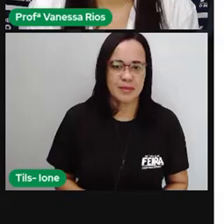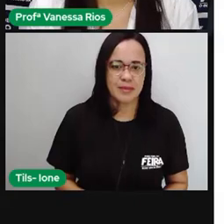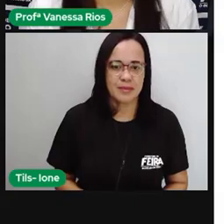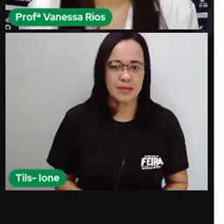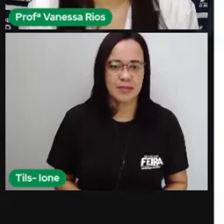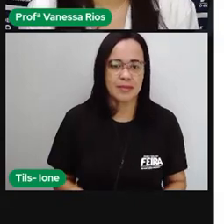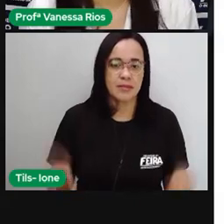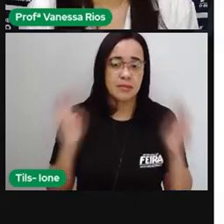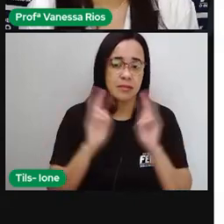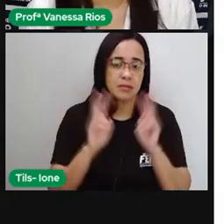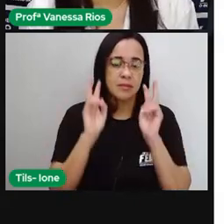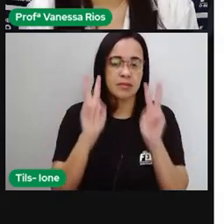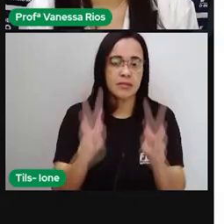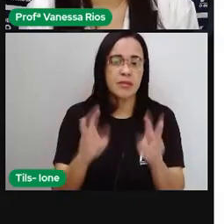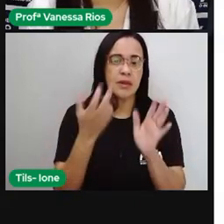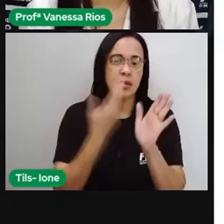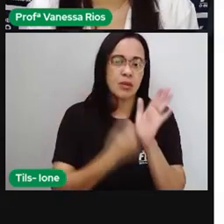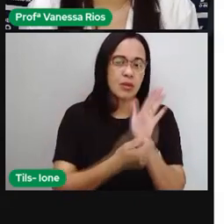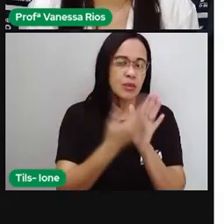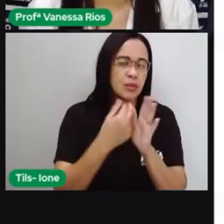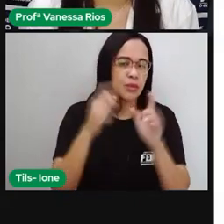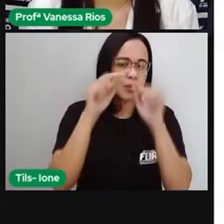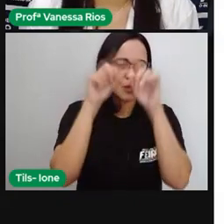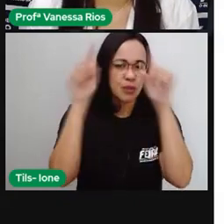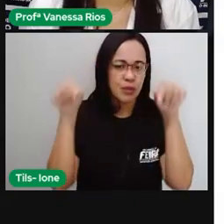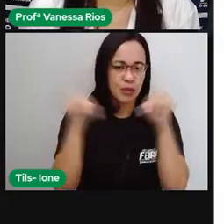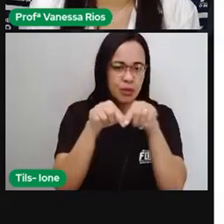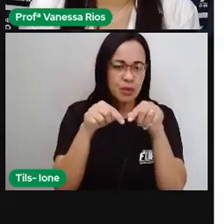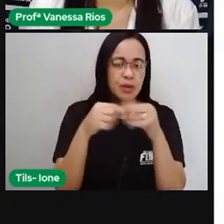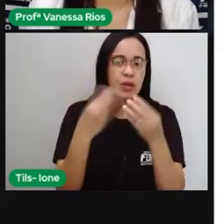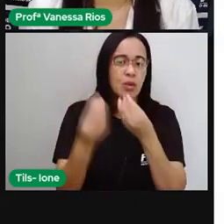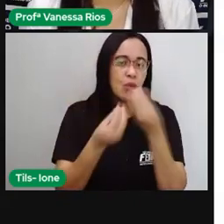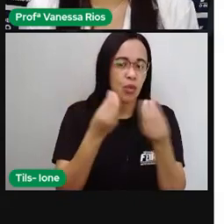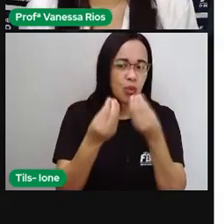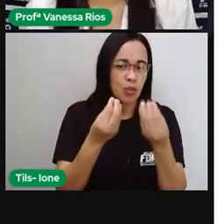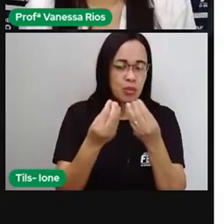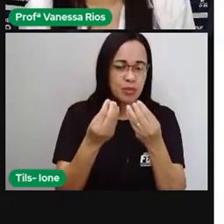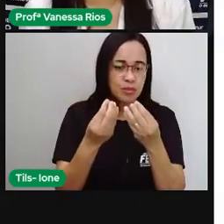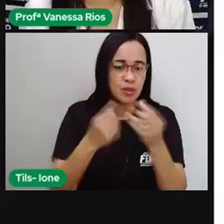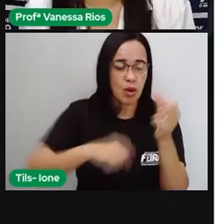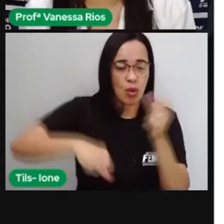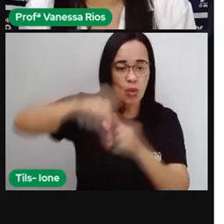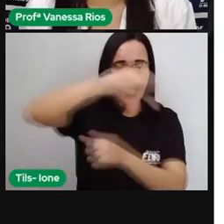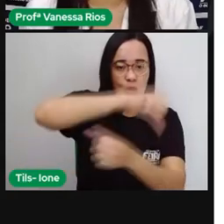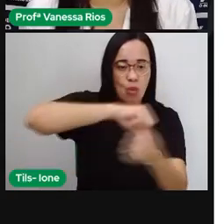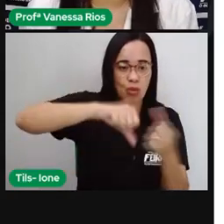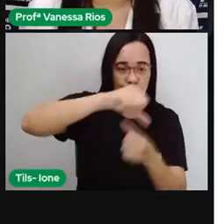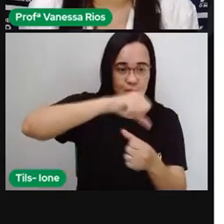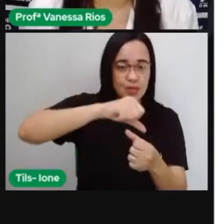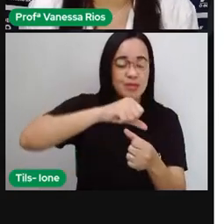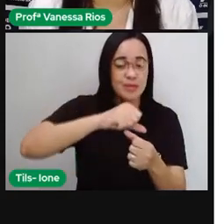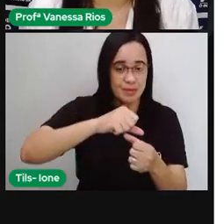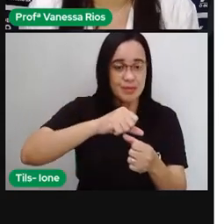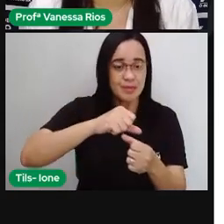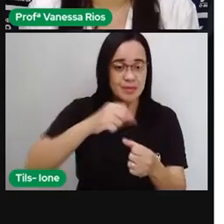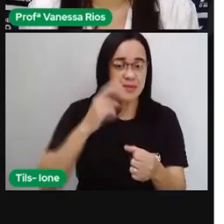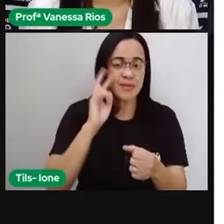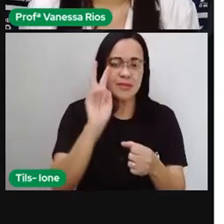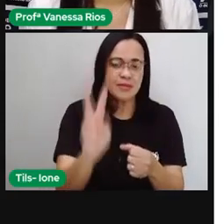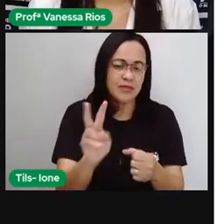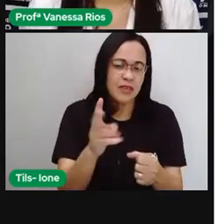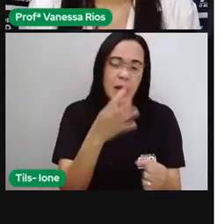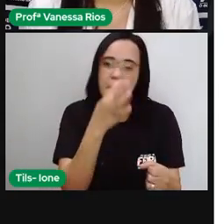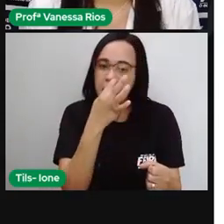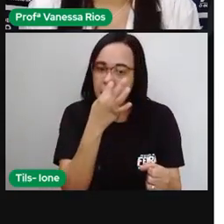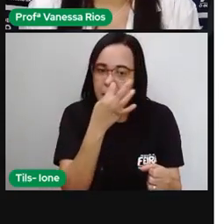E aí, gente volta observando a imagem. A Pró colocou até a imagem aí invertida, né, de cabeça para baixo, para a gente observar